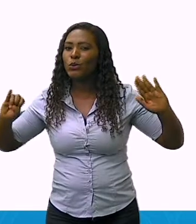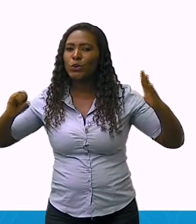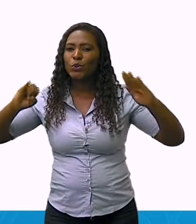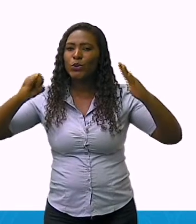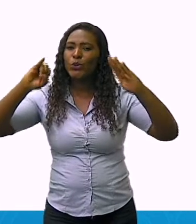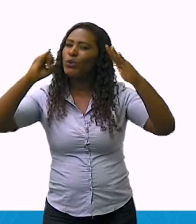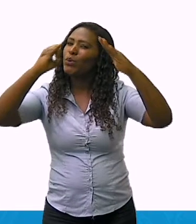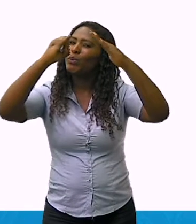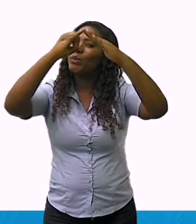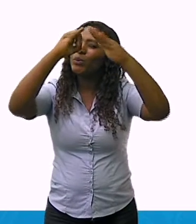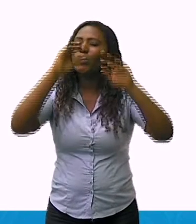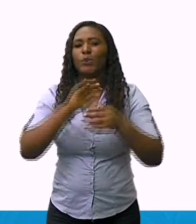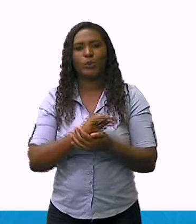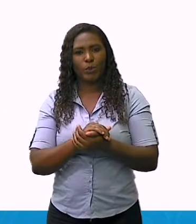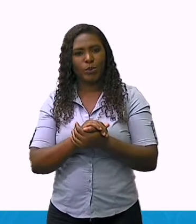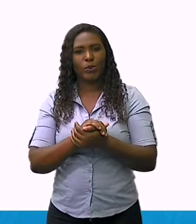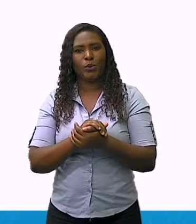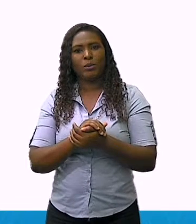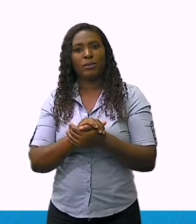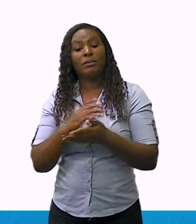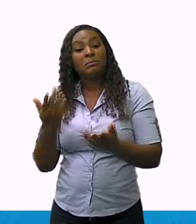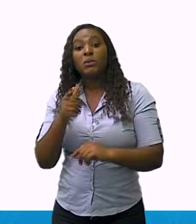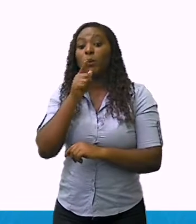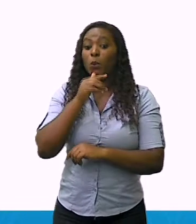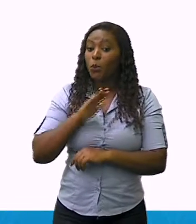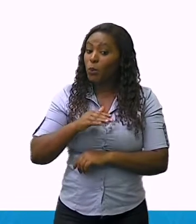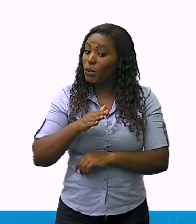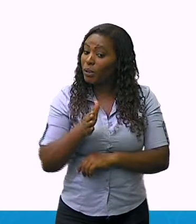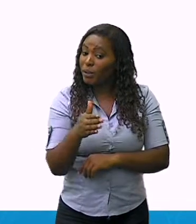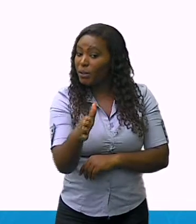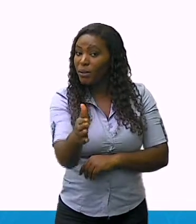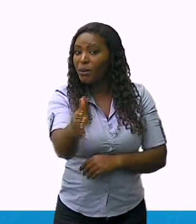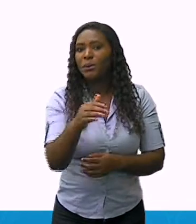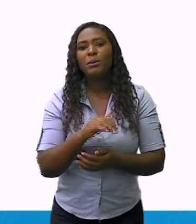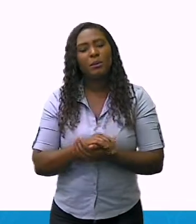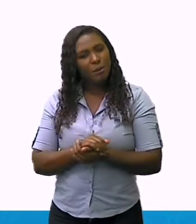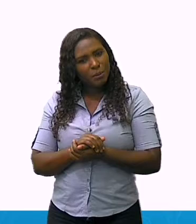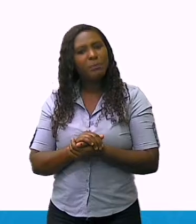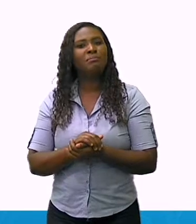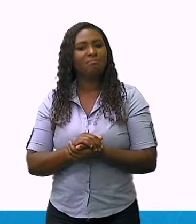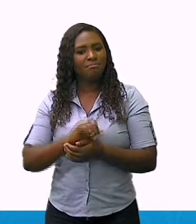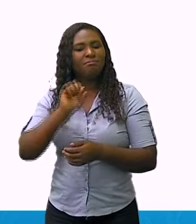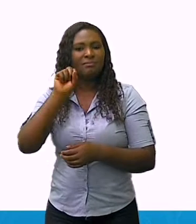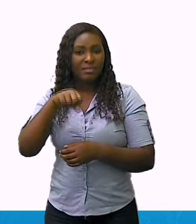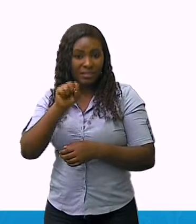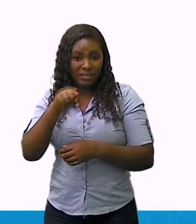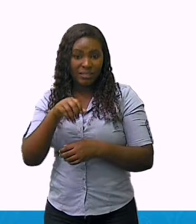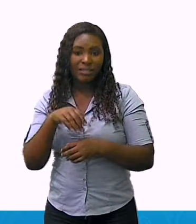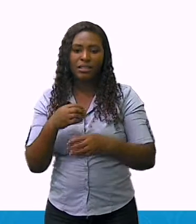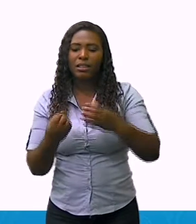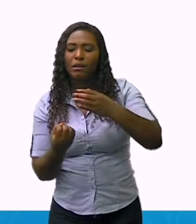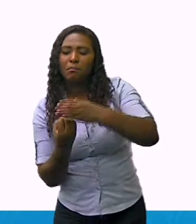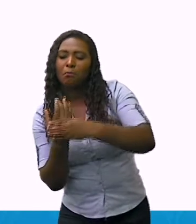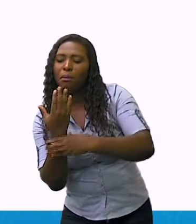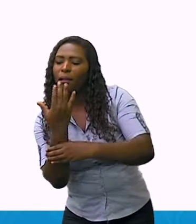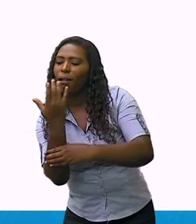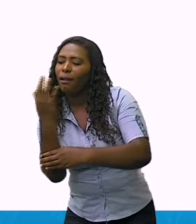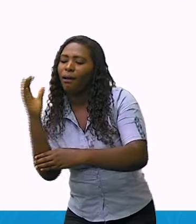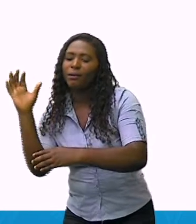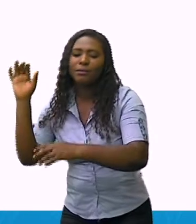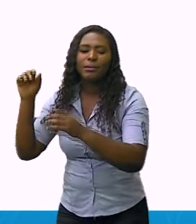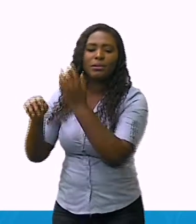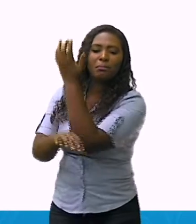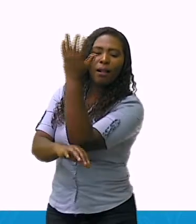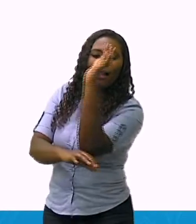dos elementos naturais como o Rio Doce, o Pico da Ibituruna e toda a vegetação que compõe